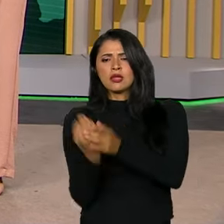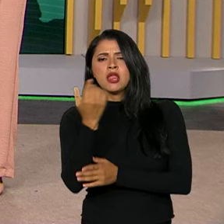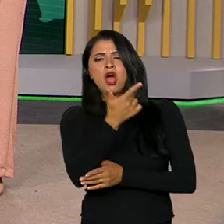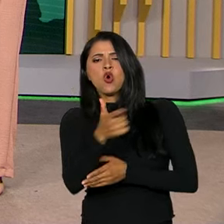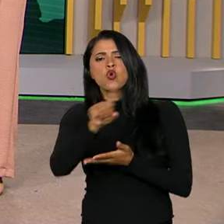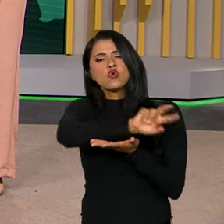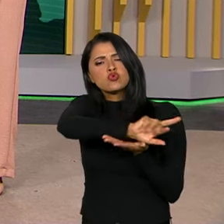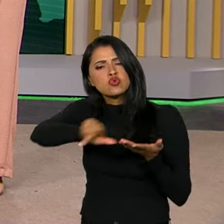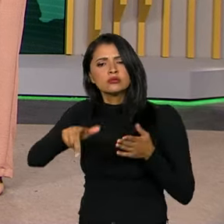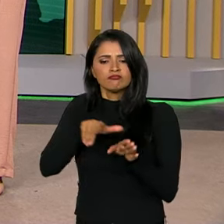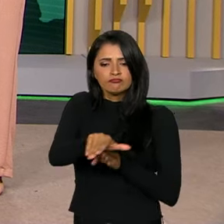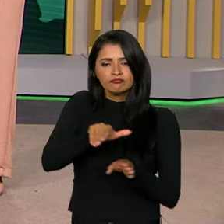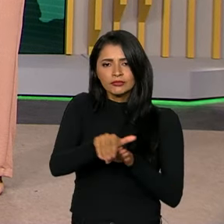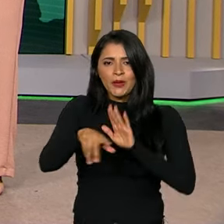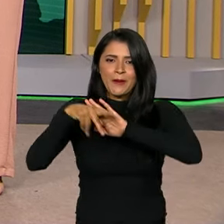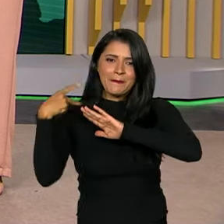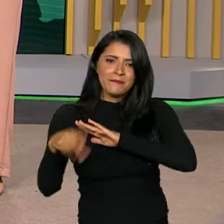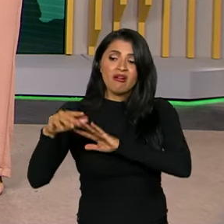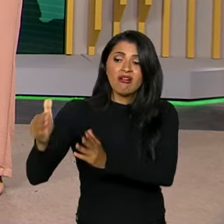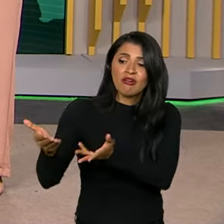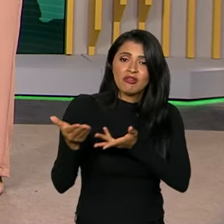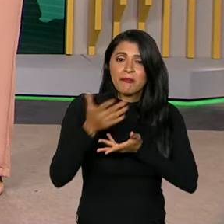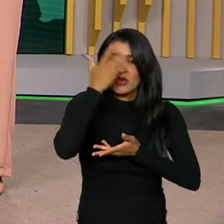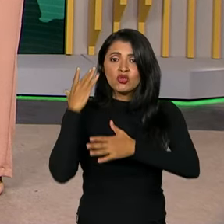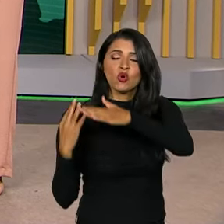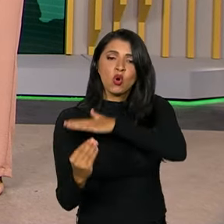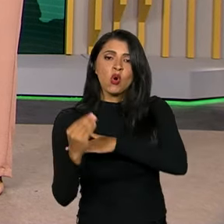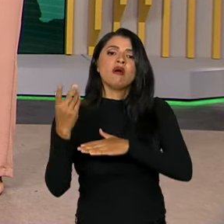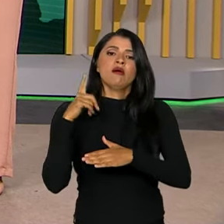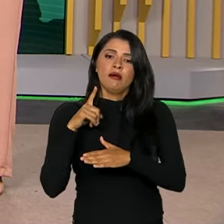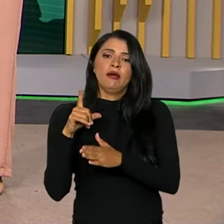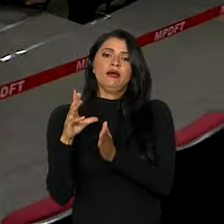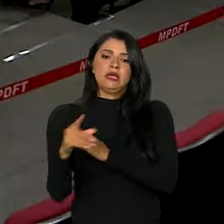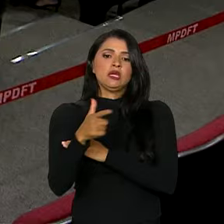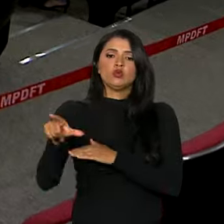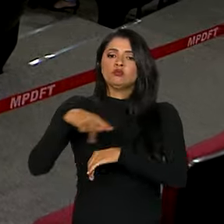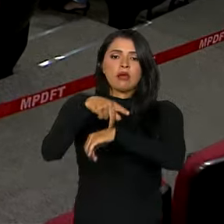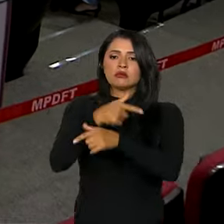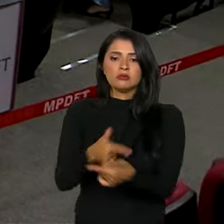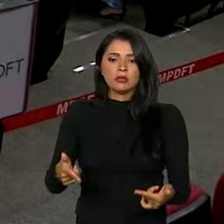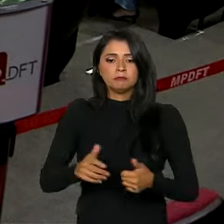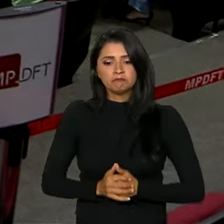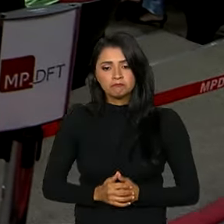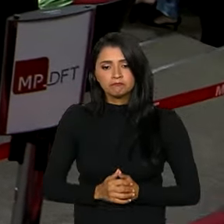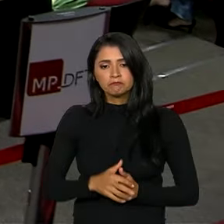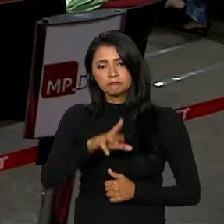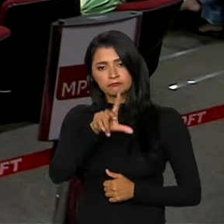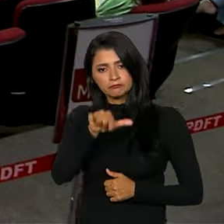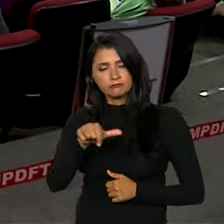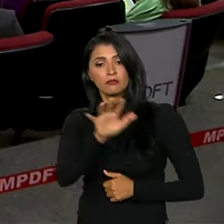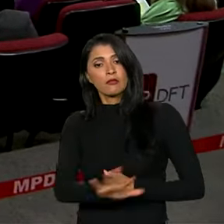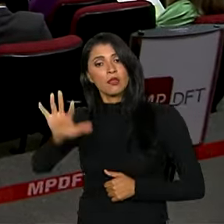orientações voltadas para o acolhimento de migrantes, refugiados e apátridas. A Rede Nacional de